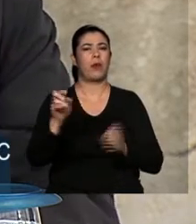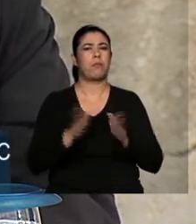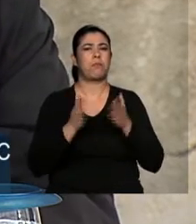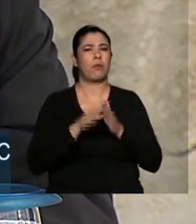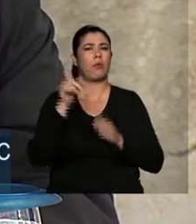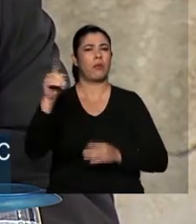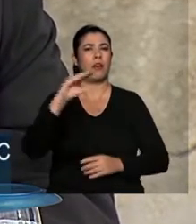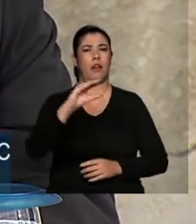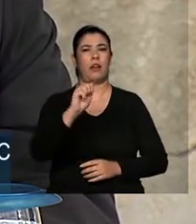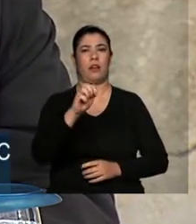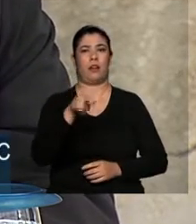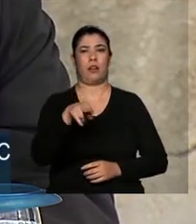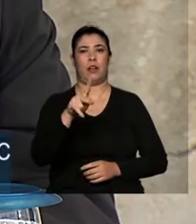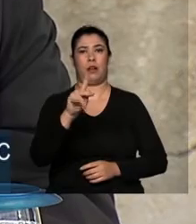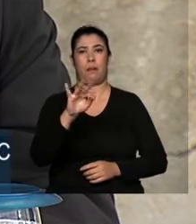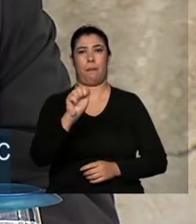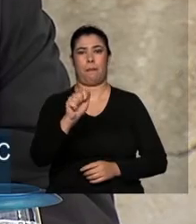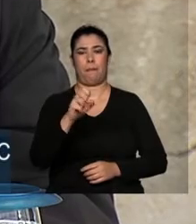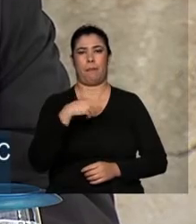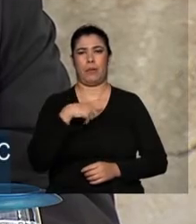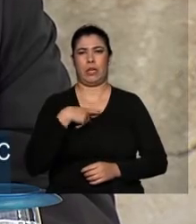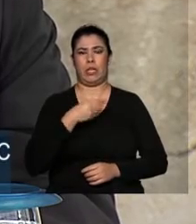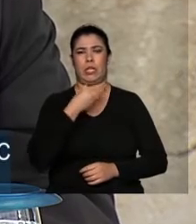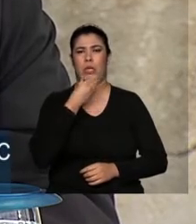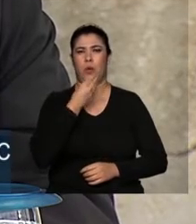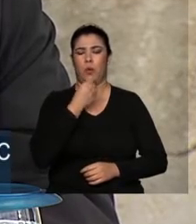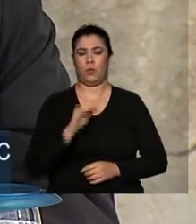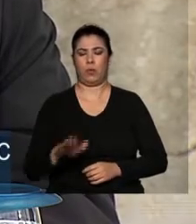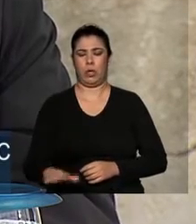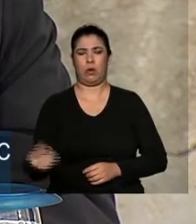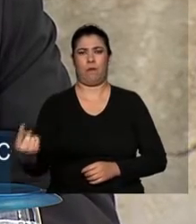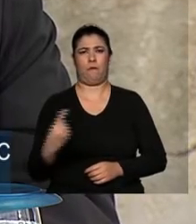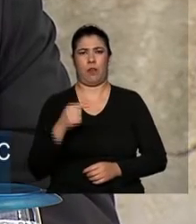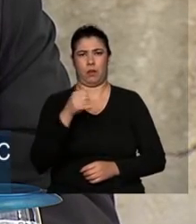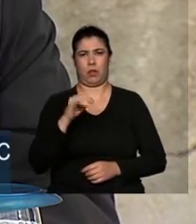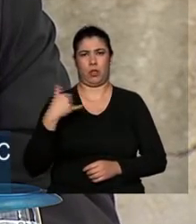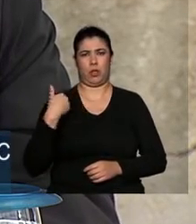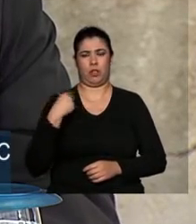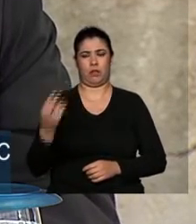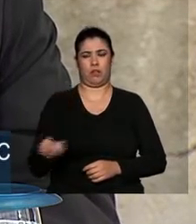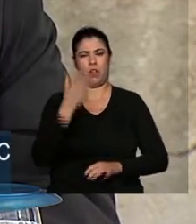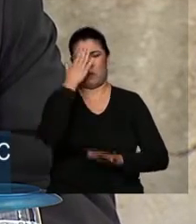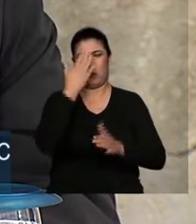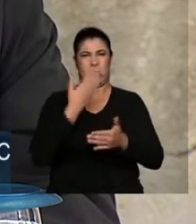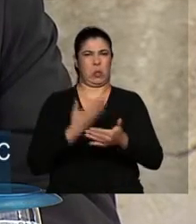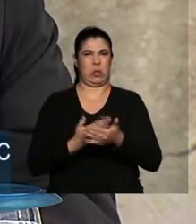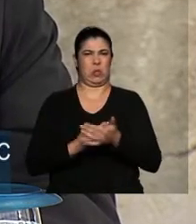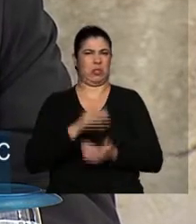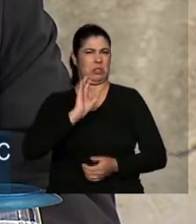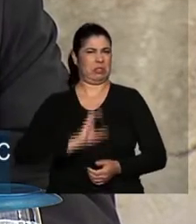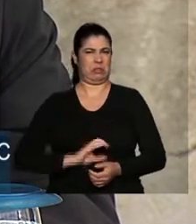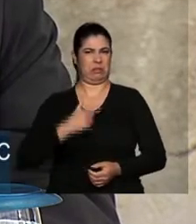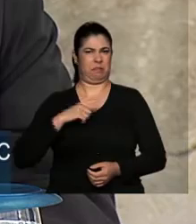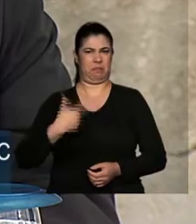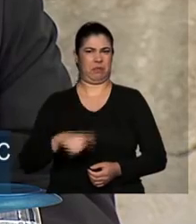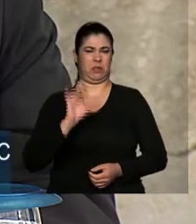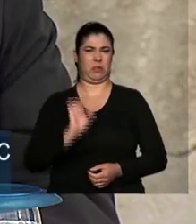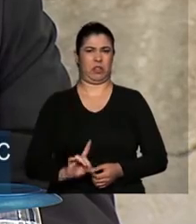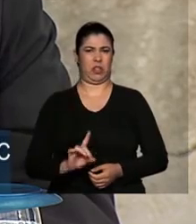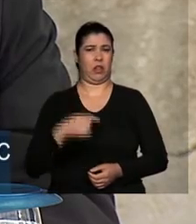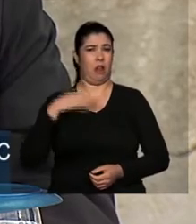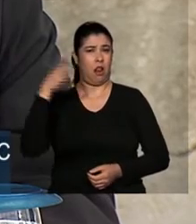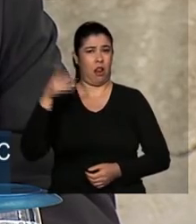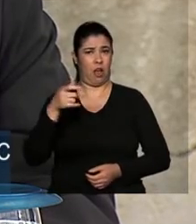Ao final da palestra, o menino me disse, então, eu não acredito em cidadania, porque eu ganho mil reais do tráfico. Naquela época, as guardinhas